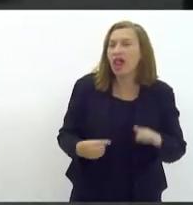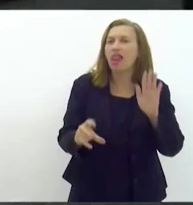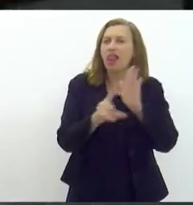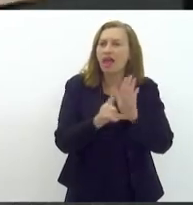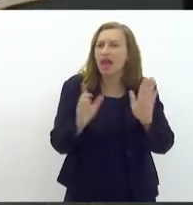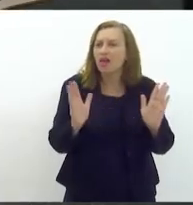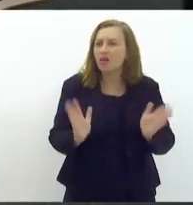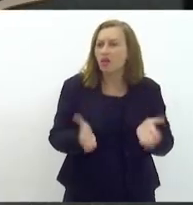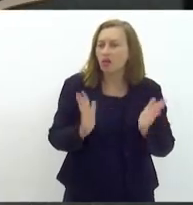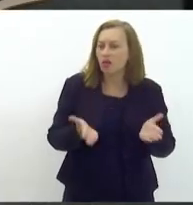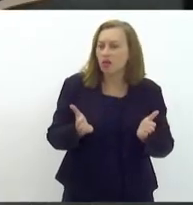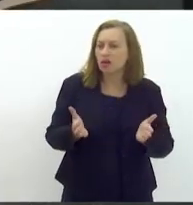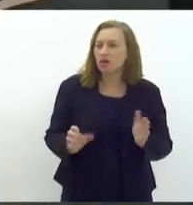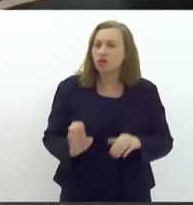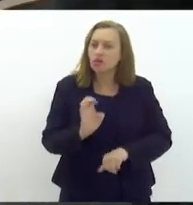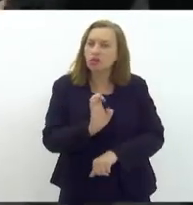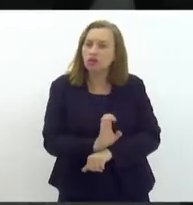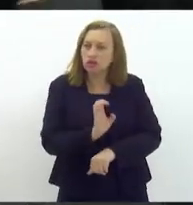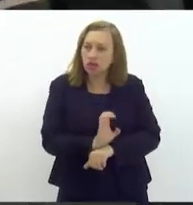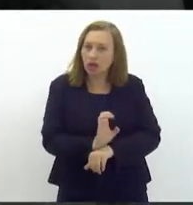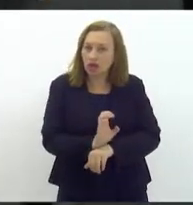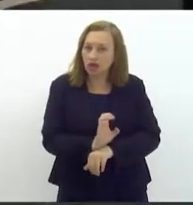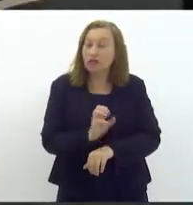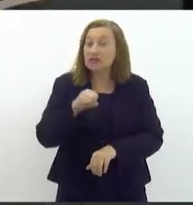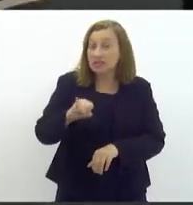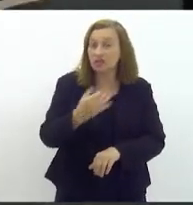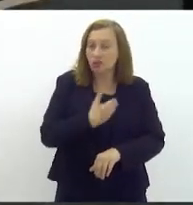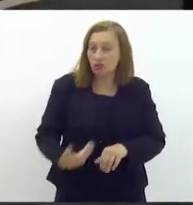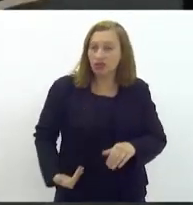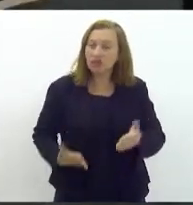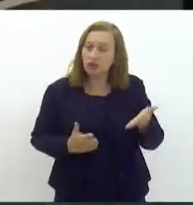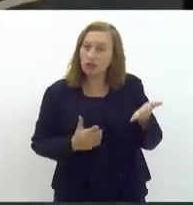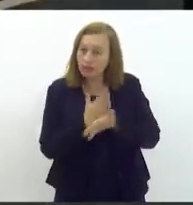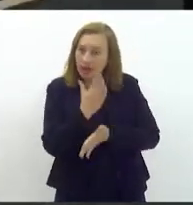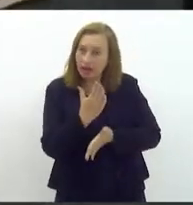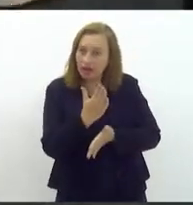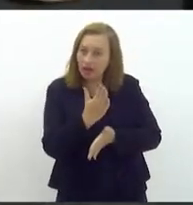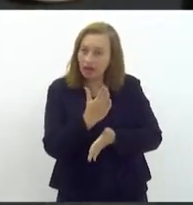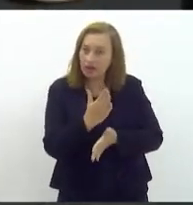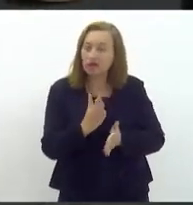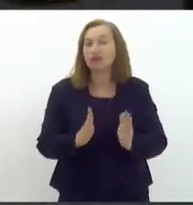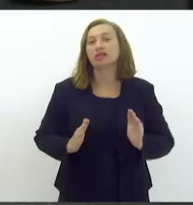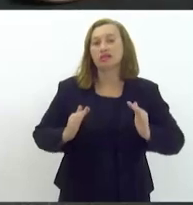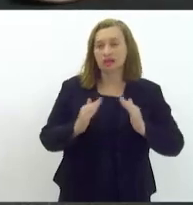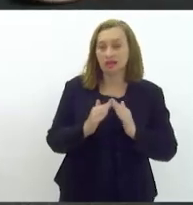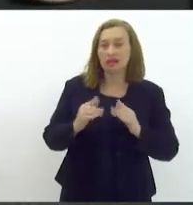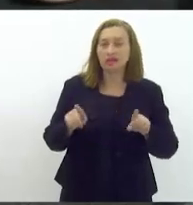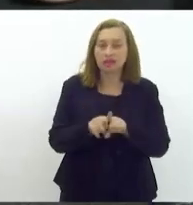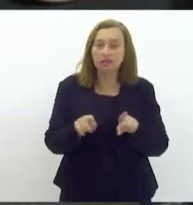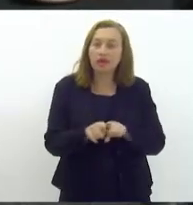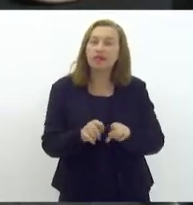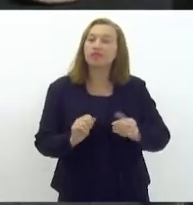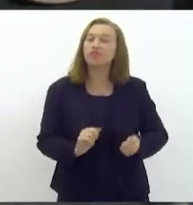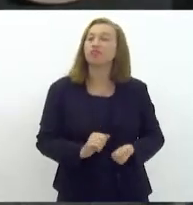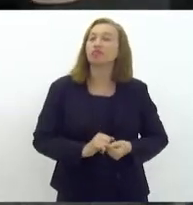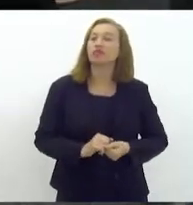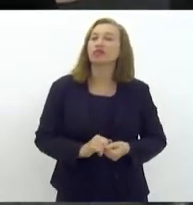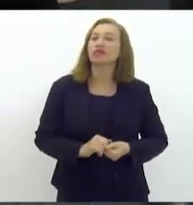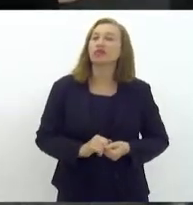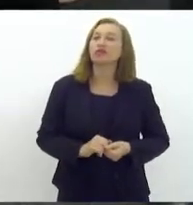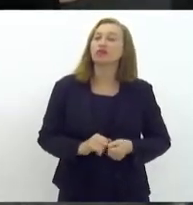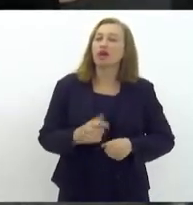agora vai passar ao Estado, se caso o governador Cláudio Castro sancionar e ela for aprovada aqui nesta casa, para também a